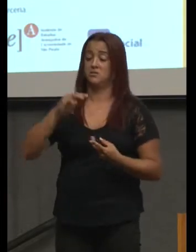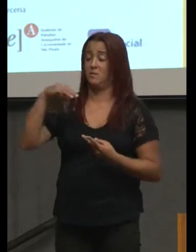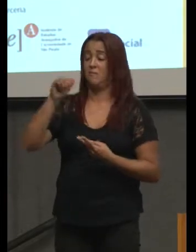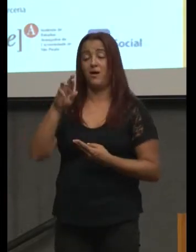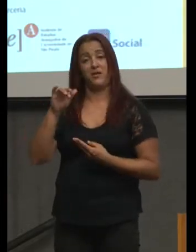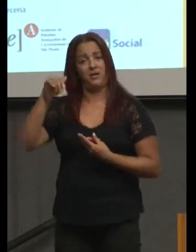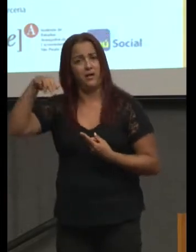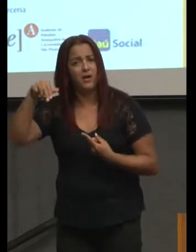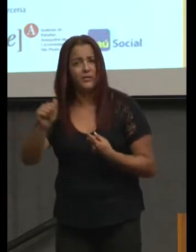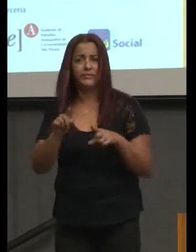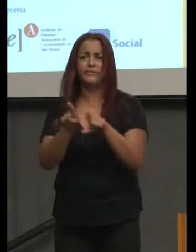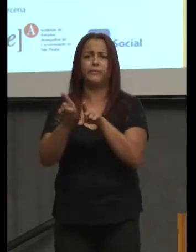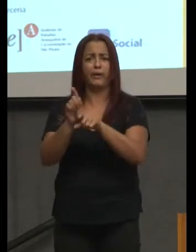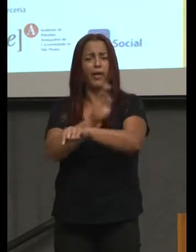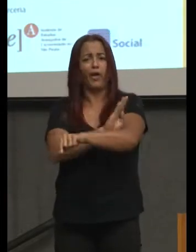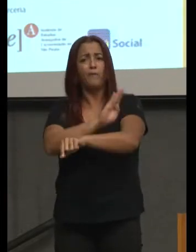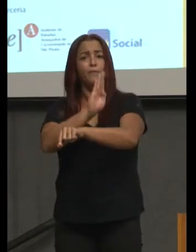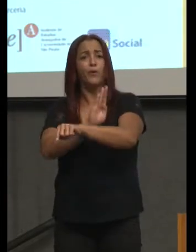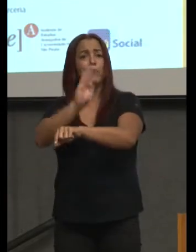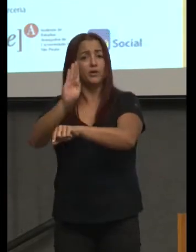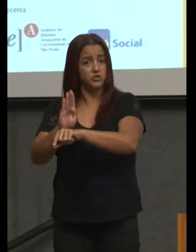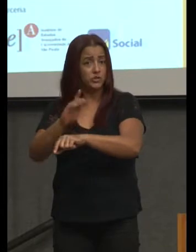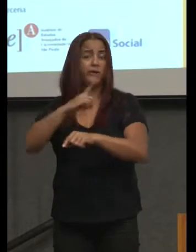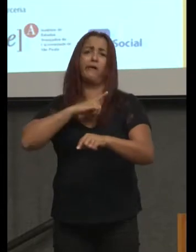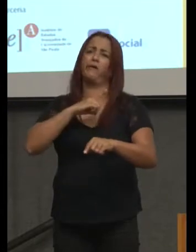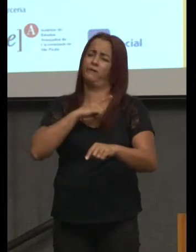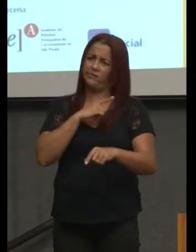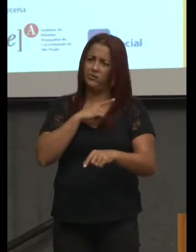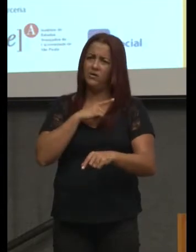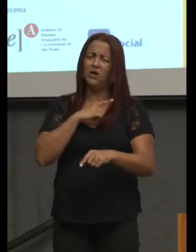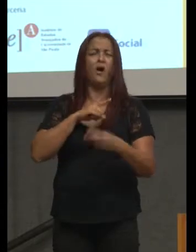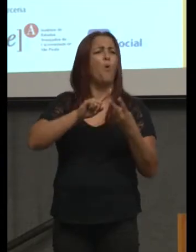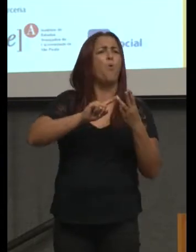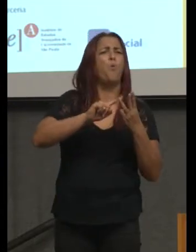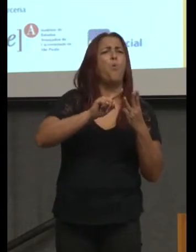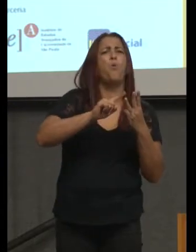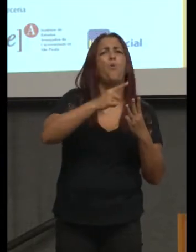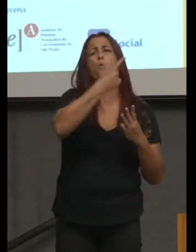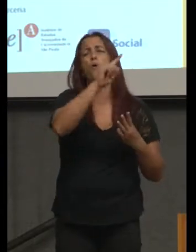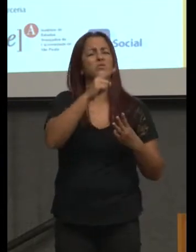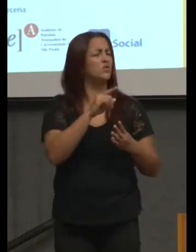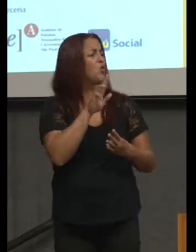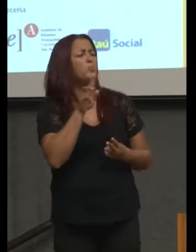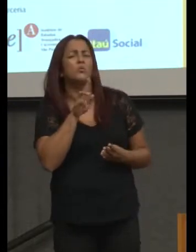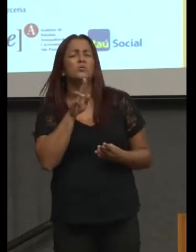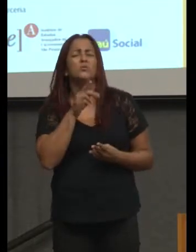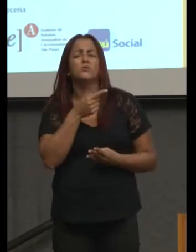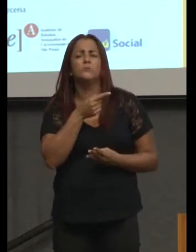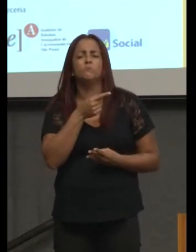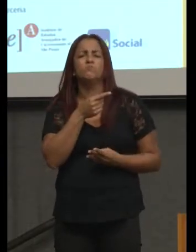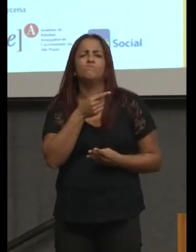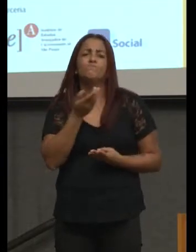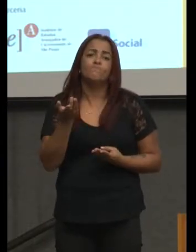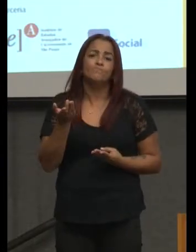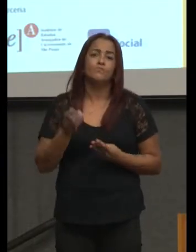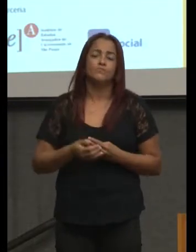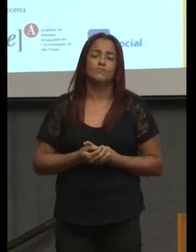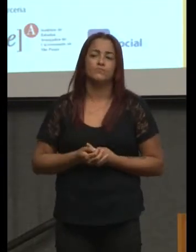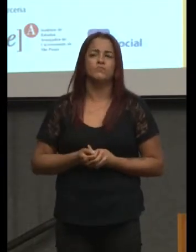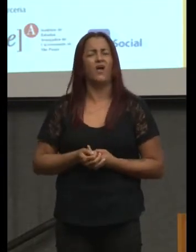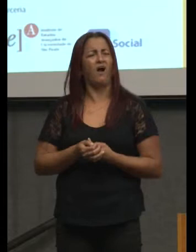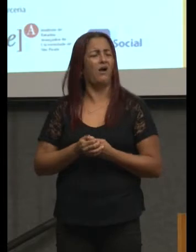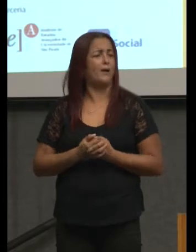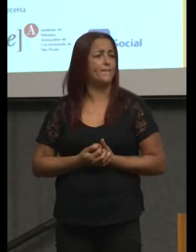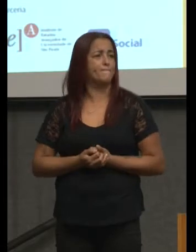eu até esqueci o nome dessa... Zena. Muzena, né? Muzena, sei lá. Então,